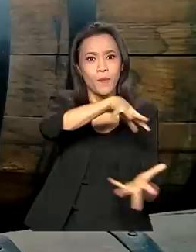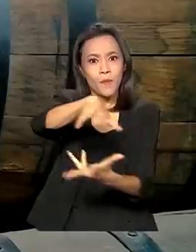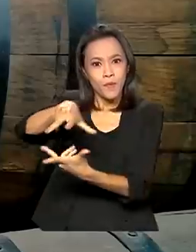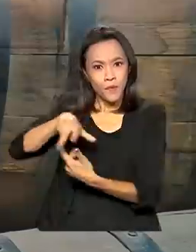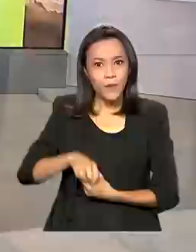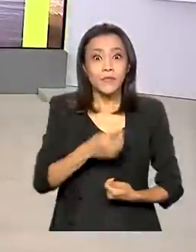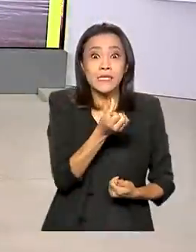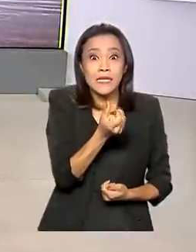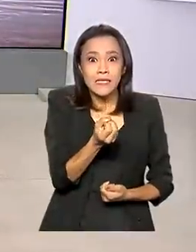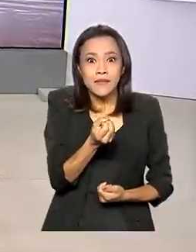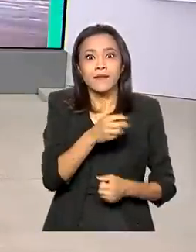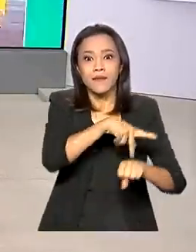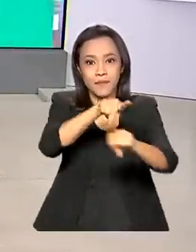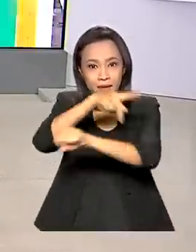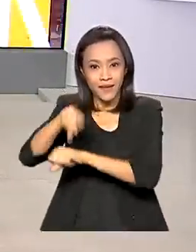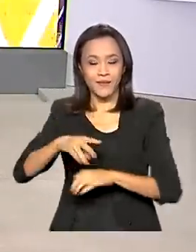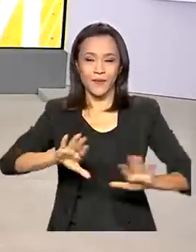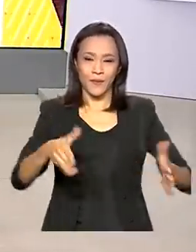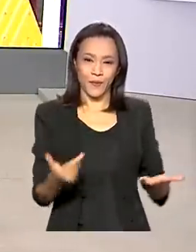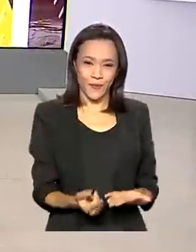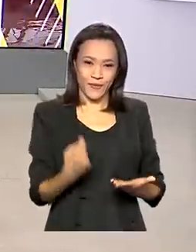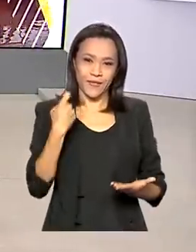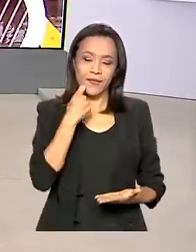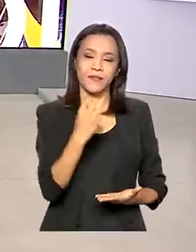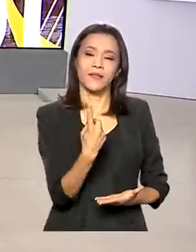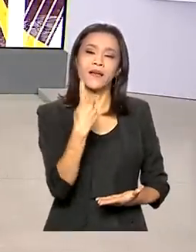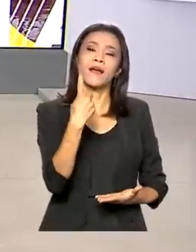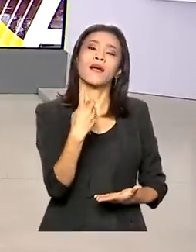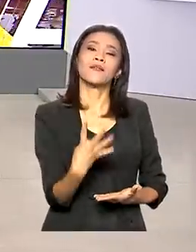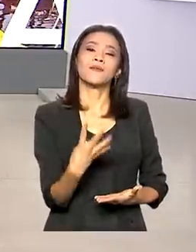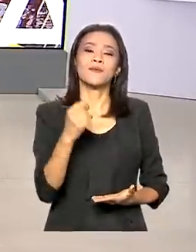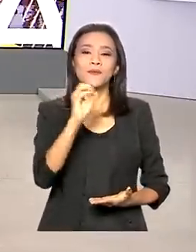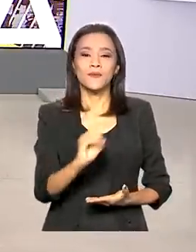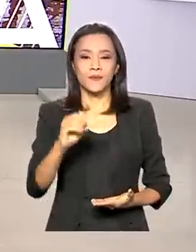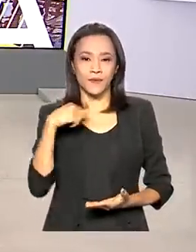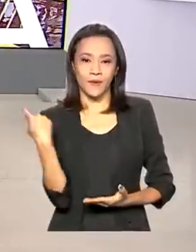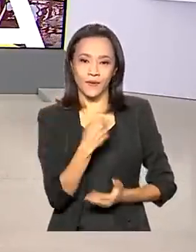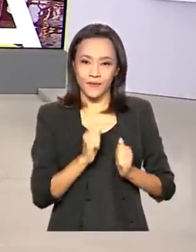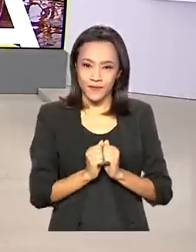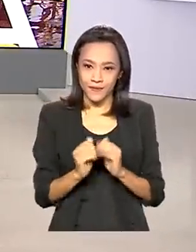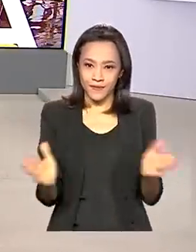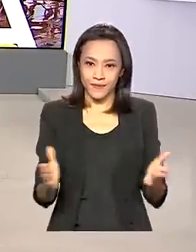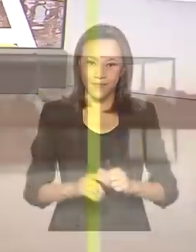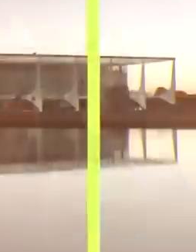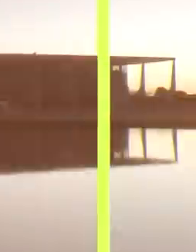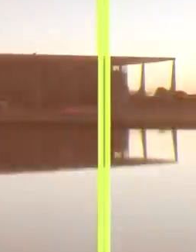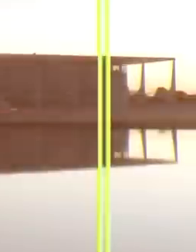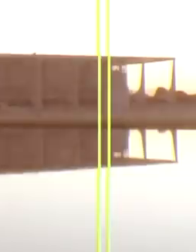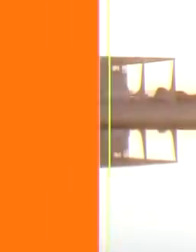países. Sexta-feira, 14 de outubro, o Brasil em Dia já está no ar.